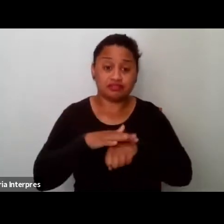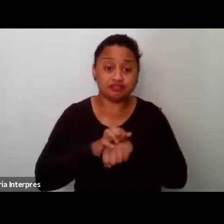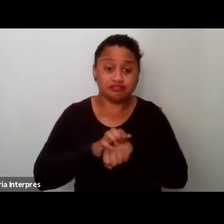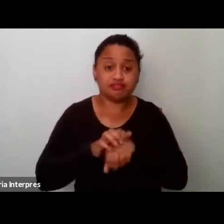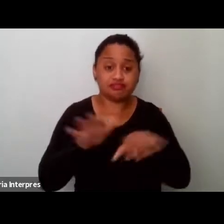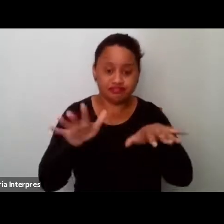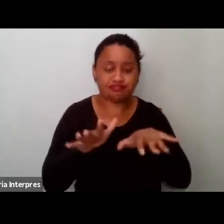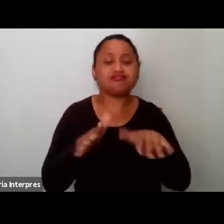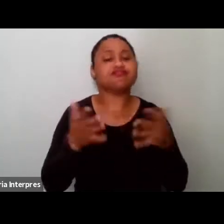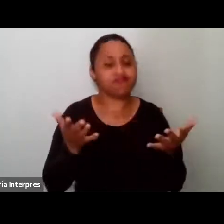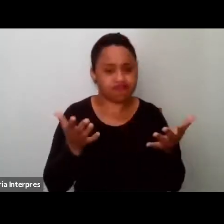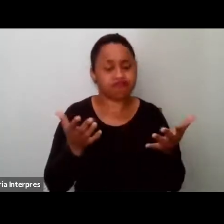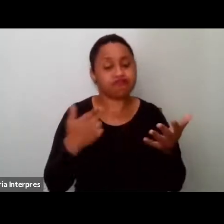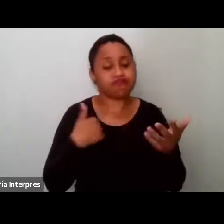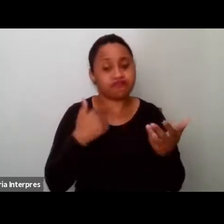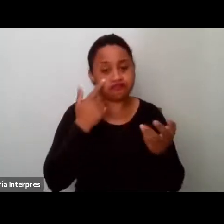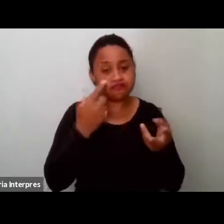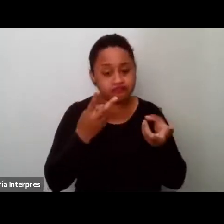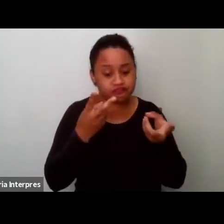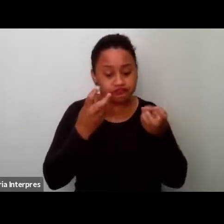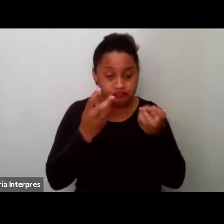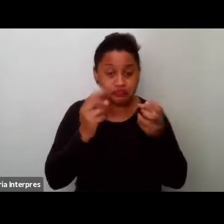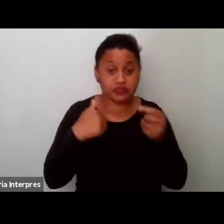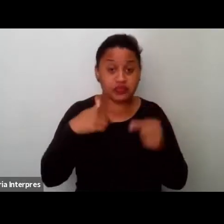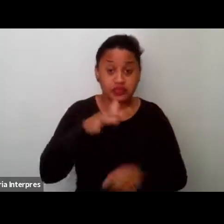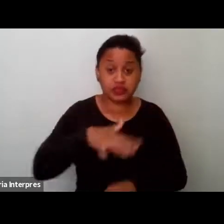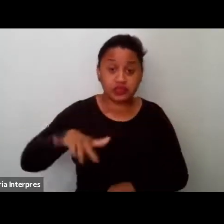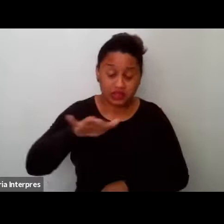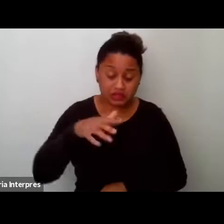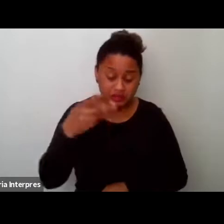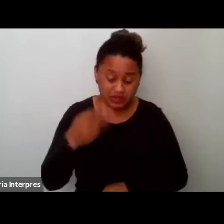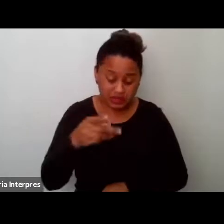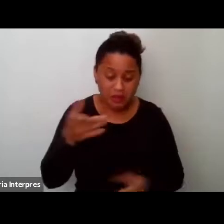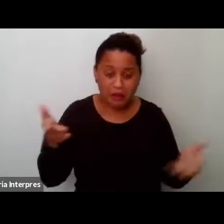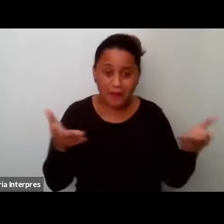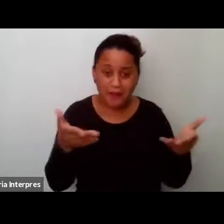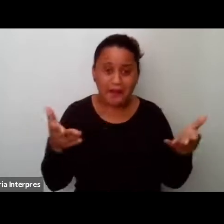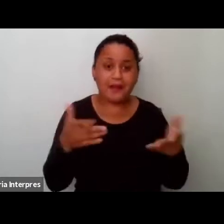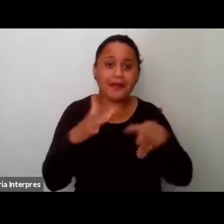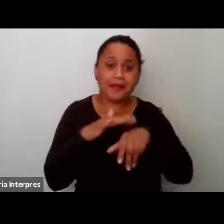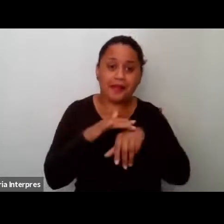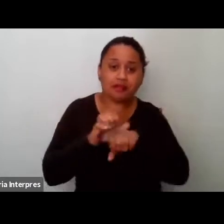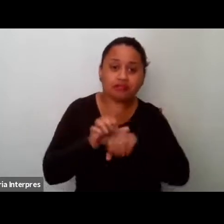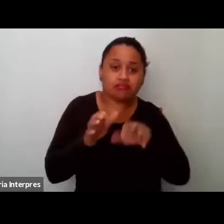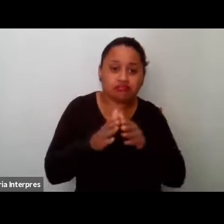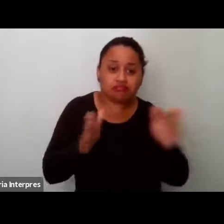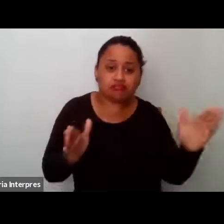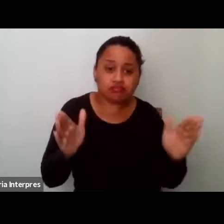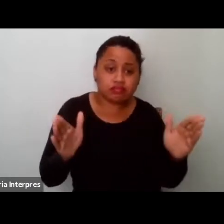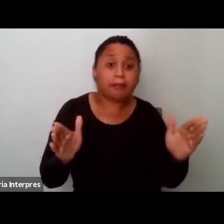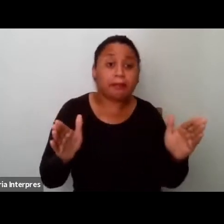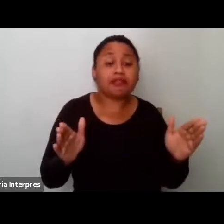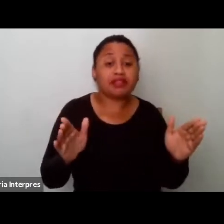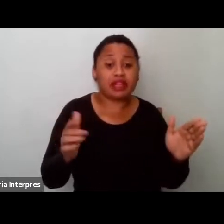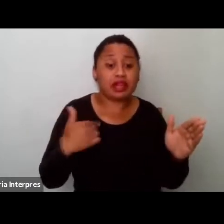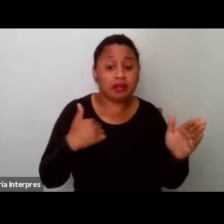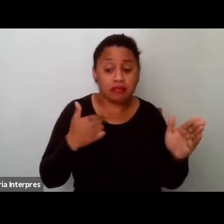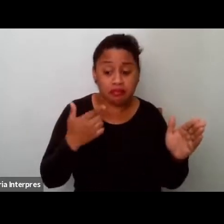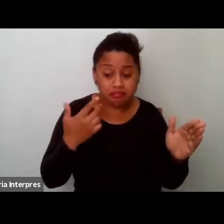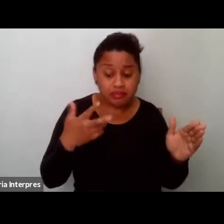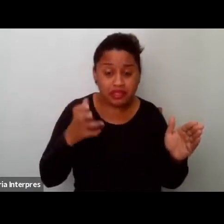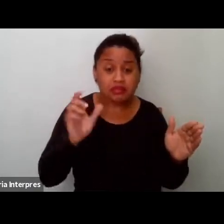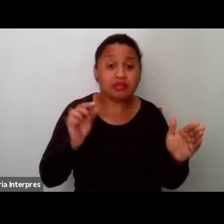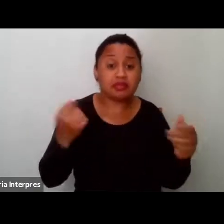Eu acho que fica no contexto pandêmico, no contexto pandêmico, escrevi que foi e é preciso perseguir, né? E é isso que